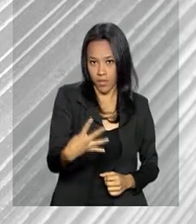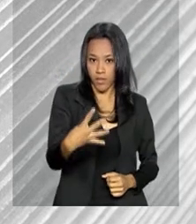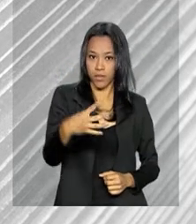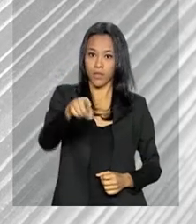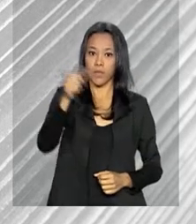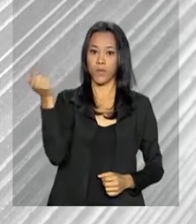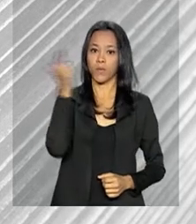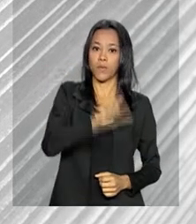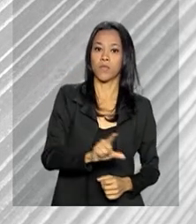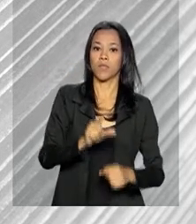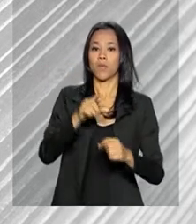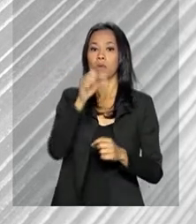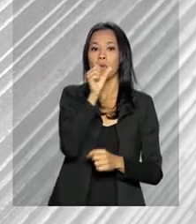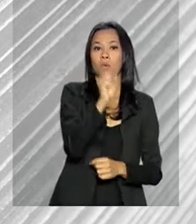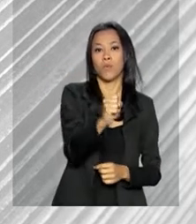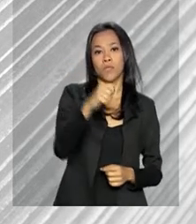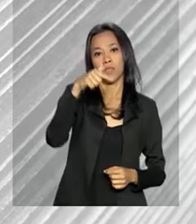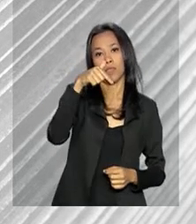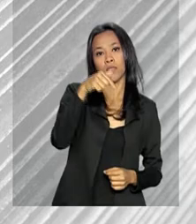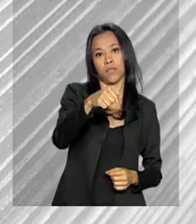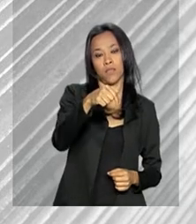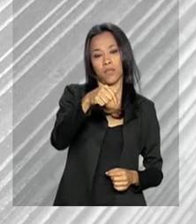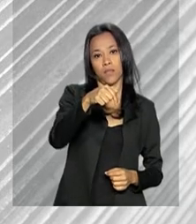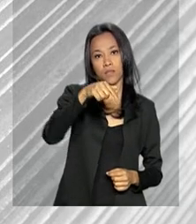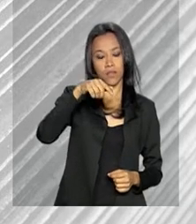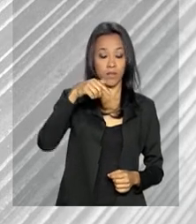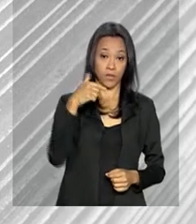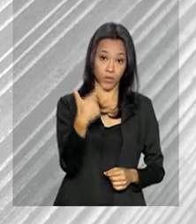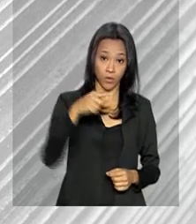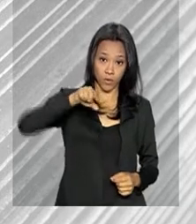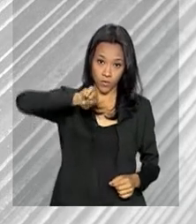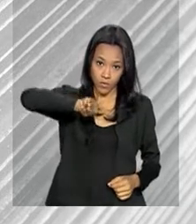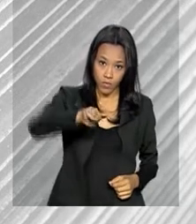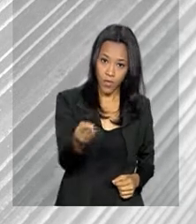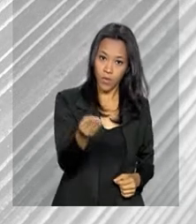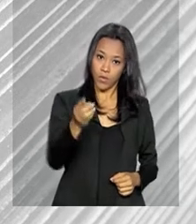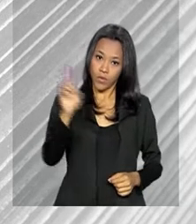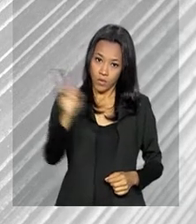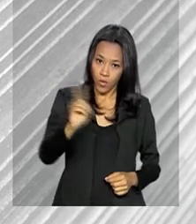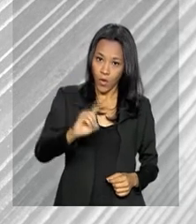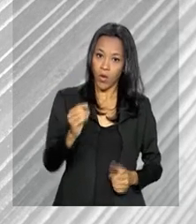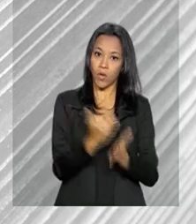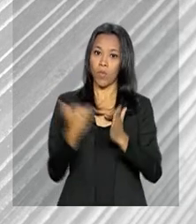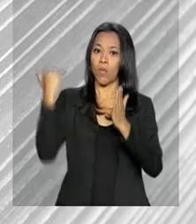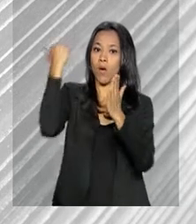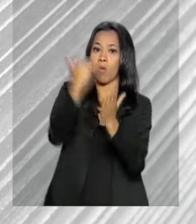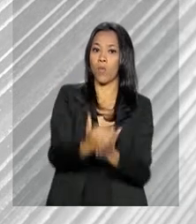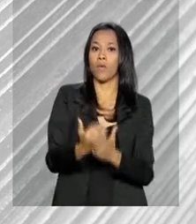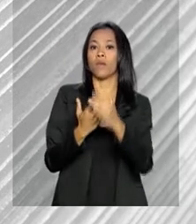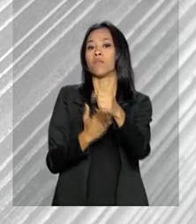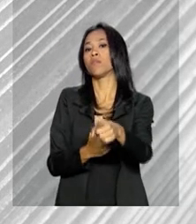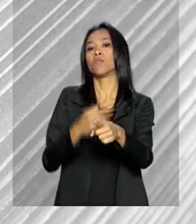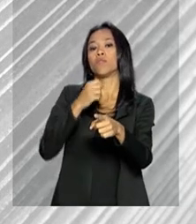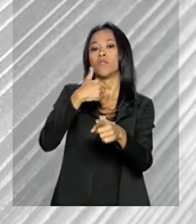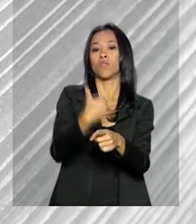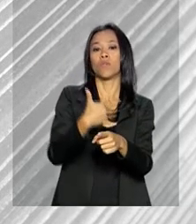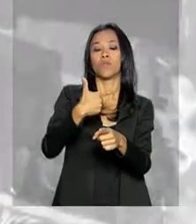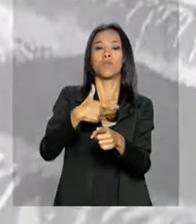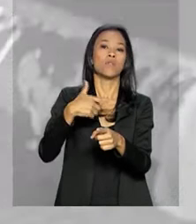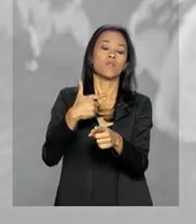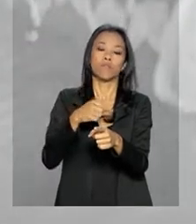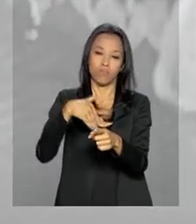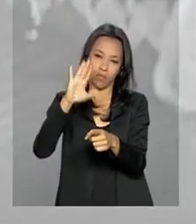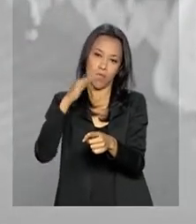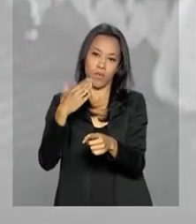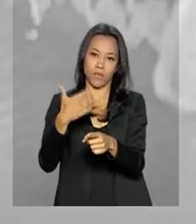alcançando 872 milhões de dólares, uma alta de 29,2% no mesmo período de